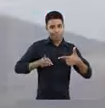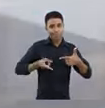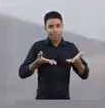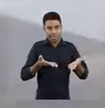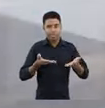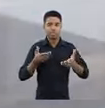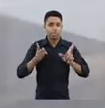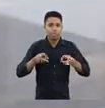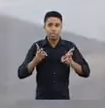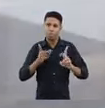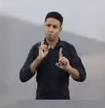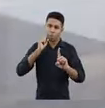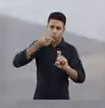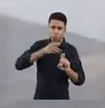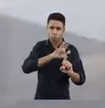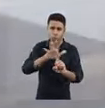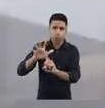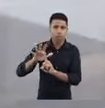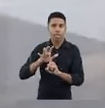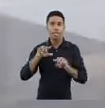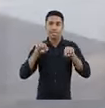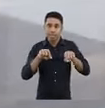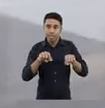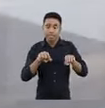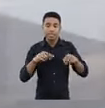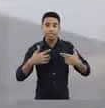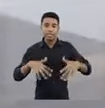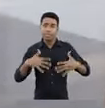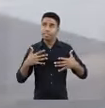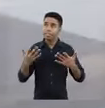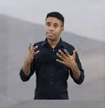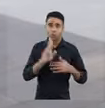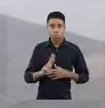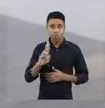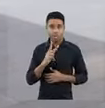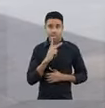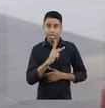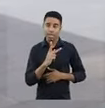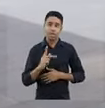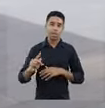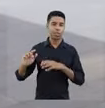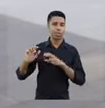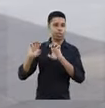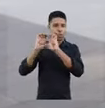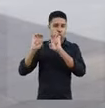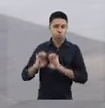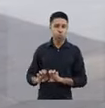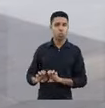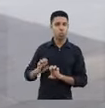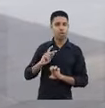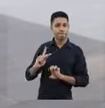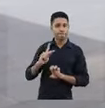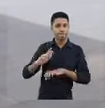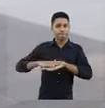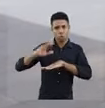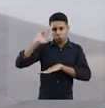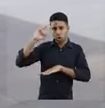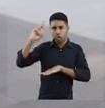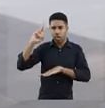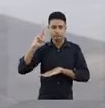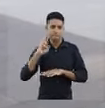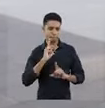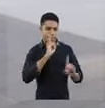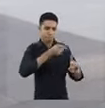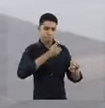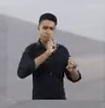Então toda vez que há uma intimidação do empregador utilizando a sua estrutura empresarial para forçar